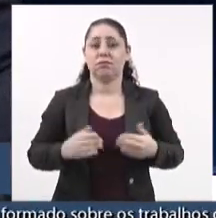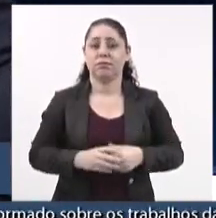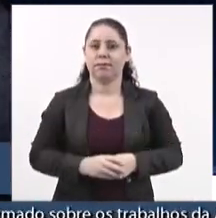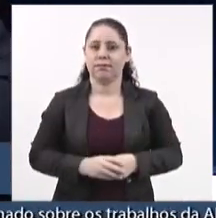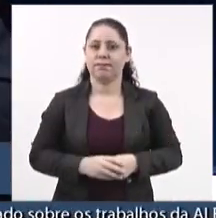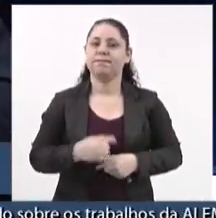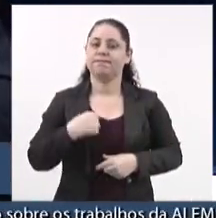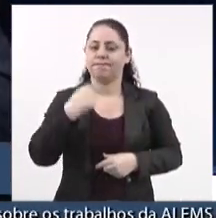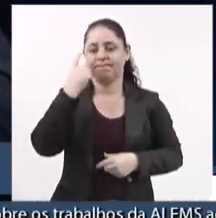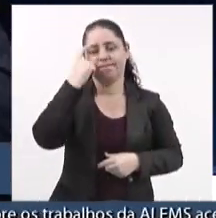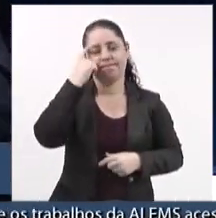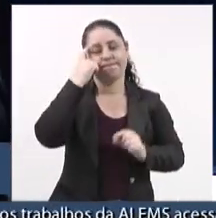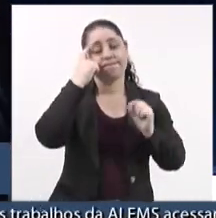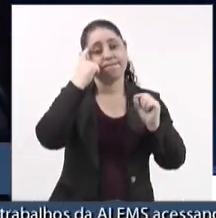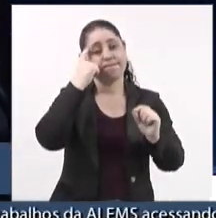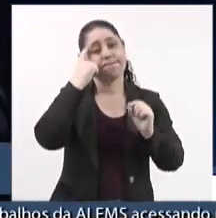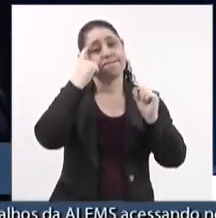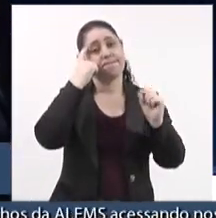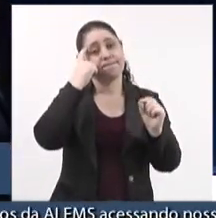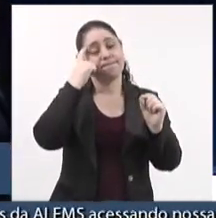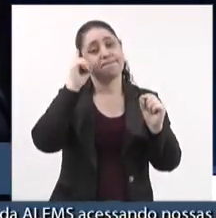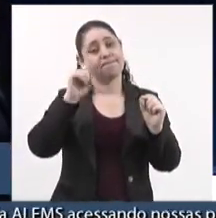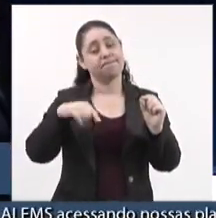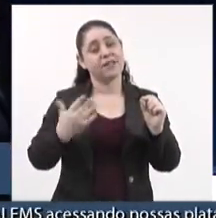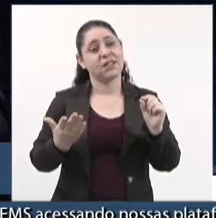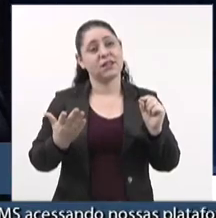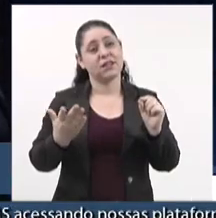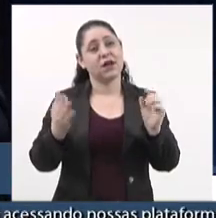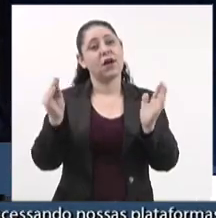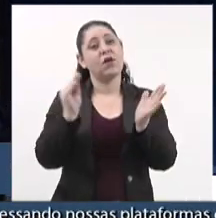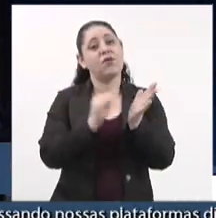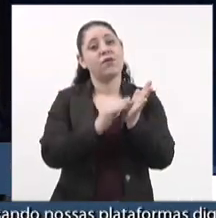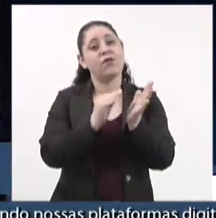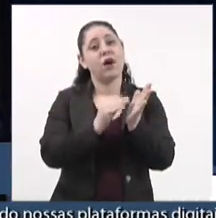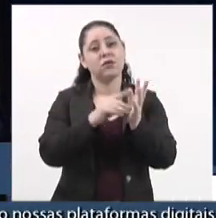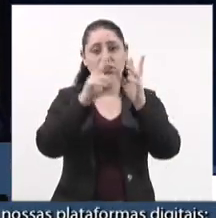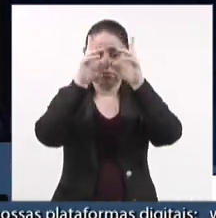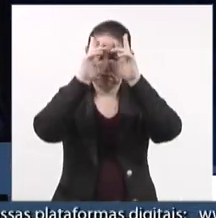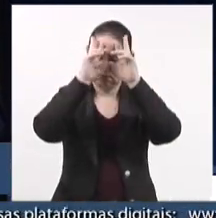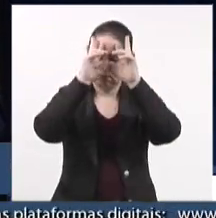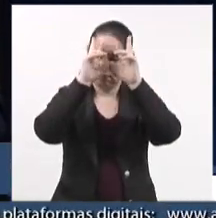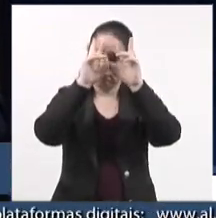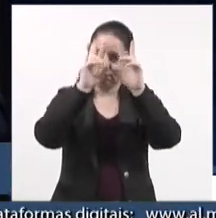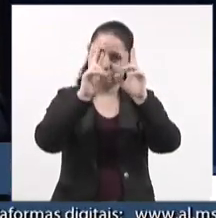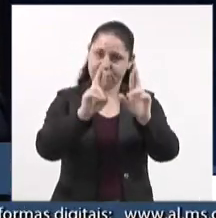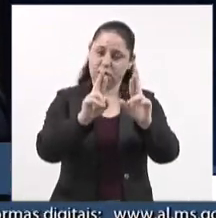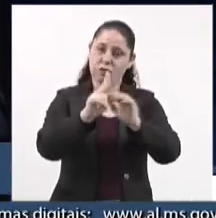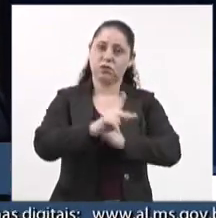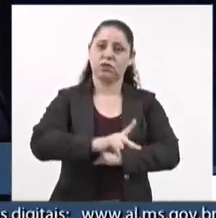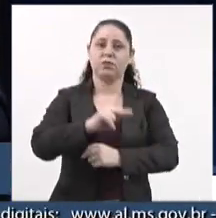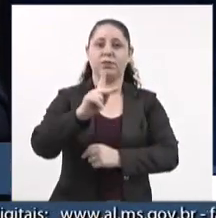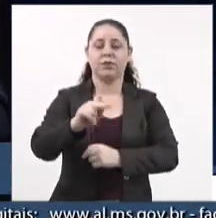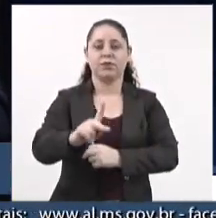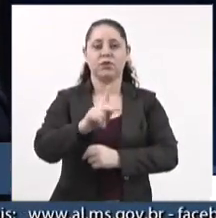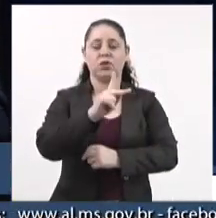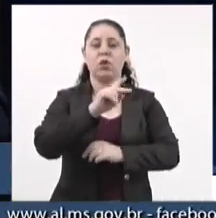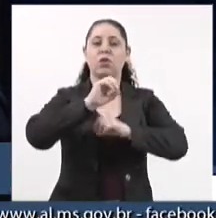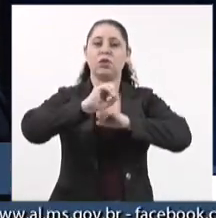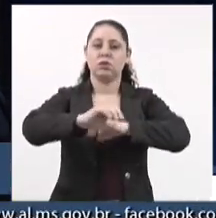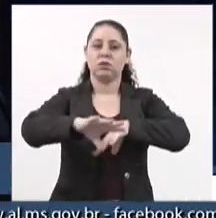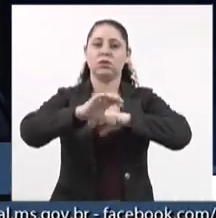Eu acho isso uma falta de respeito aos professores, aos